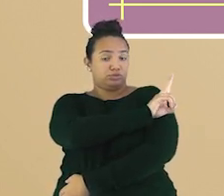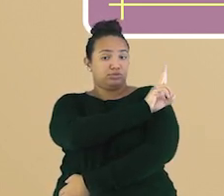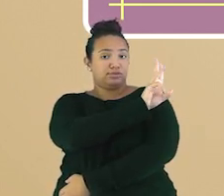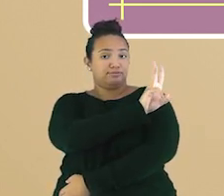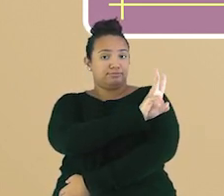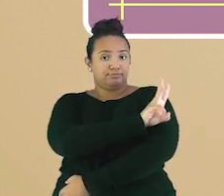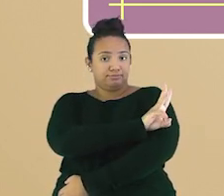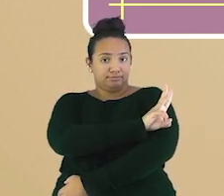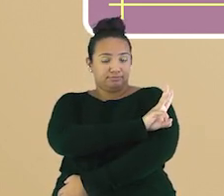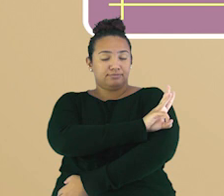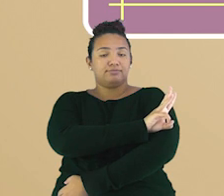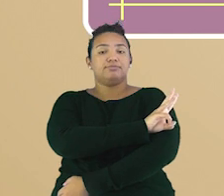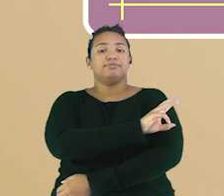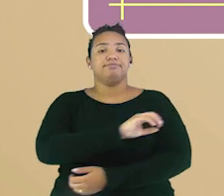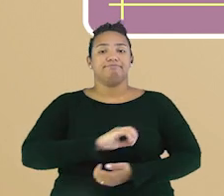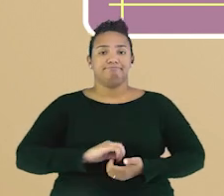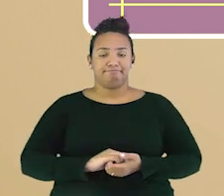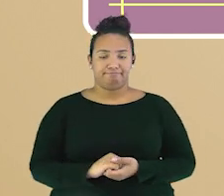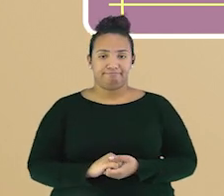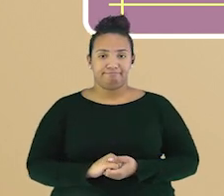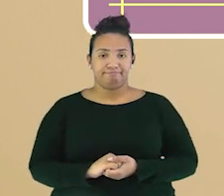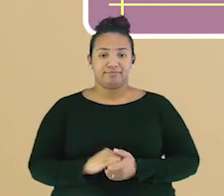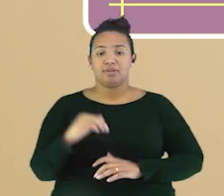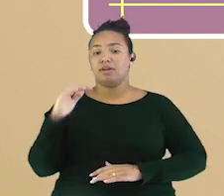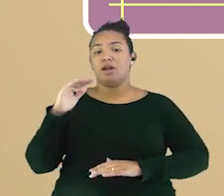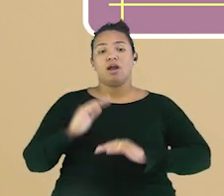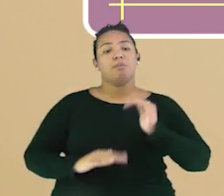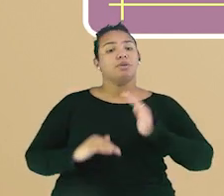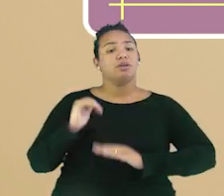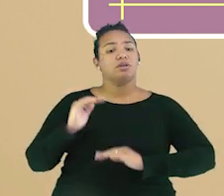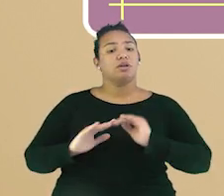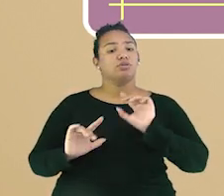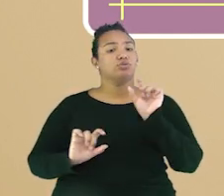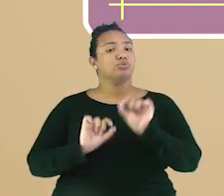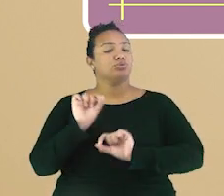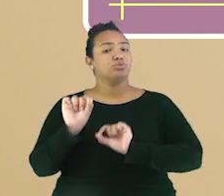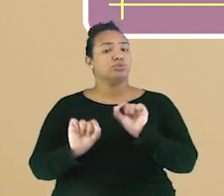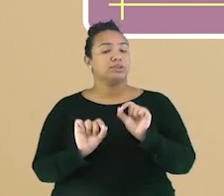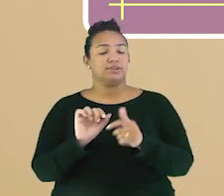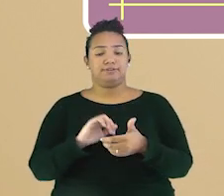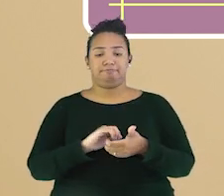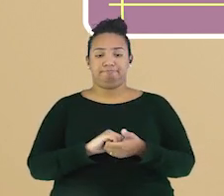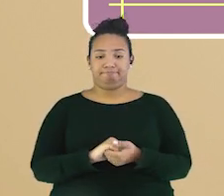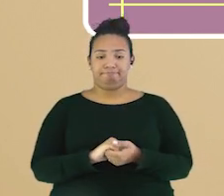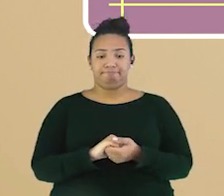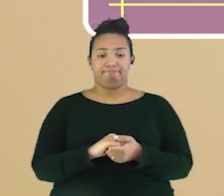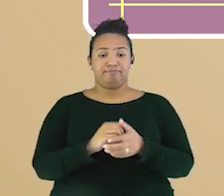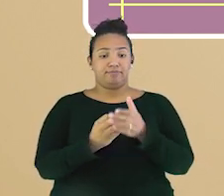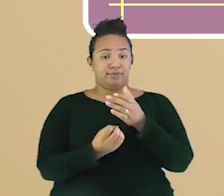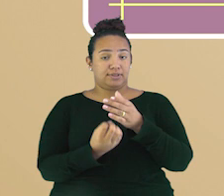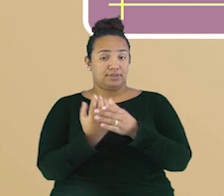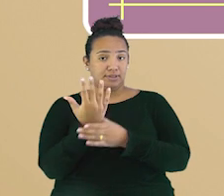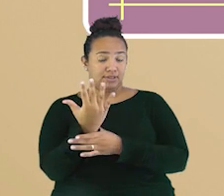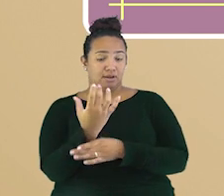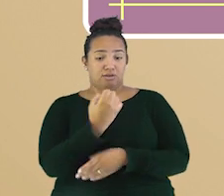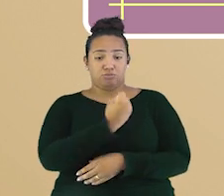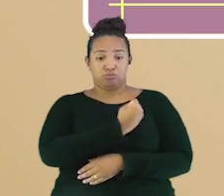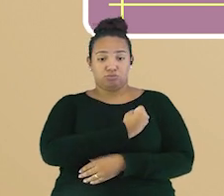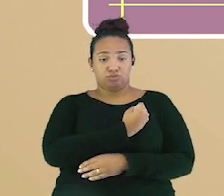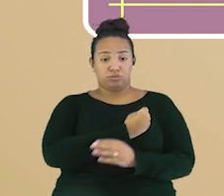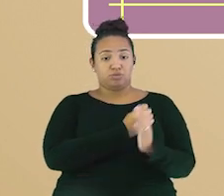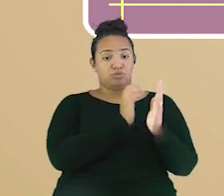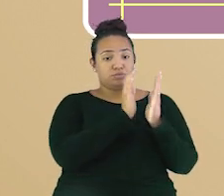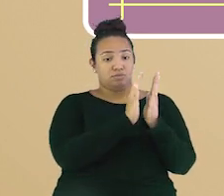fundamental, anos iniciais. Ela trabalha a seguinte habilidade da BNCC, construir sequências de números naturais